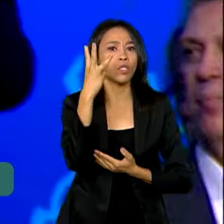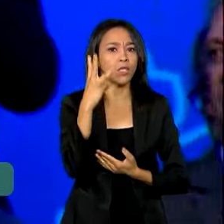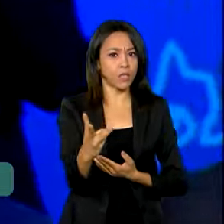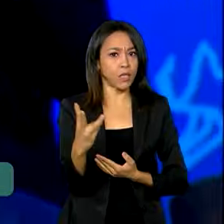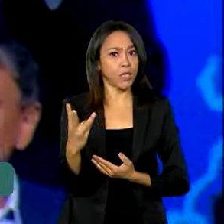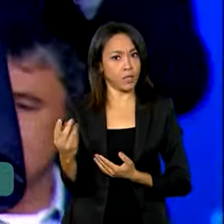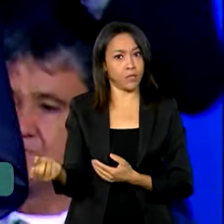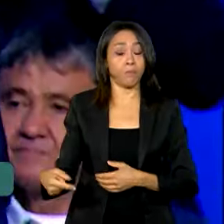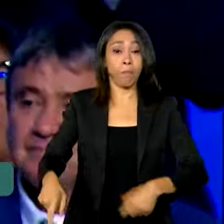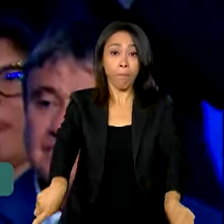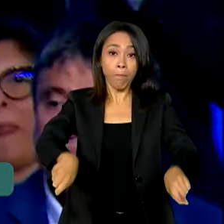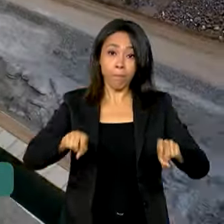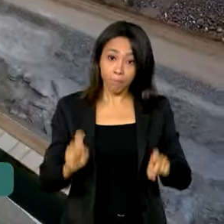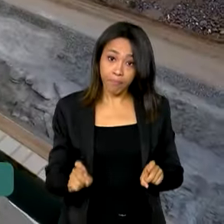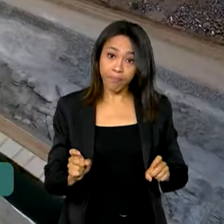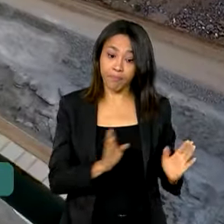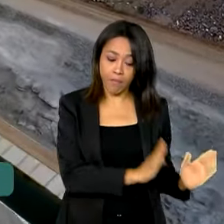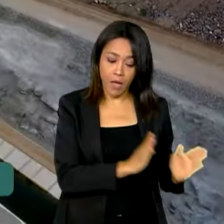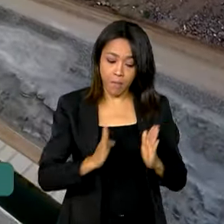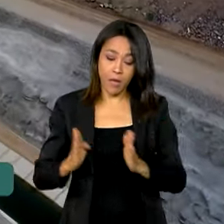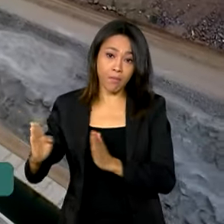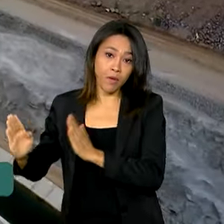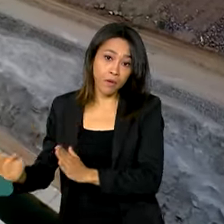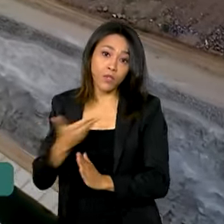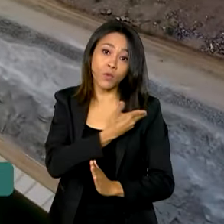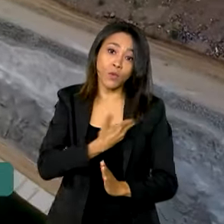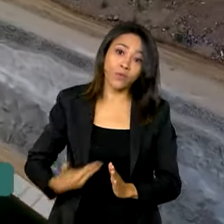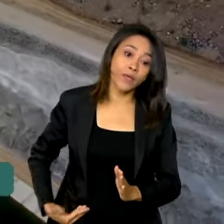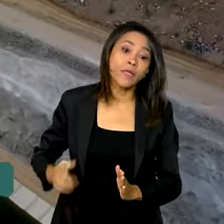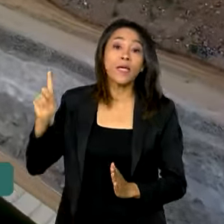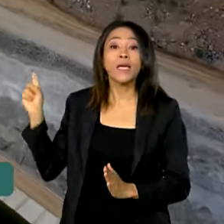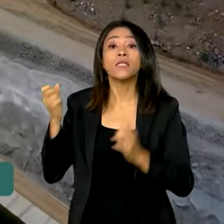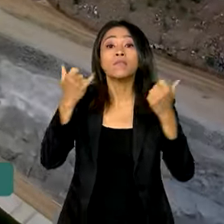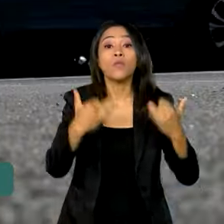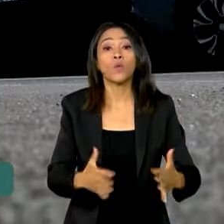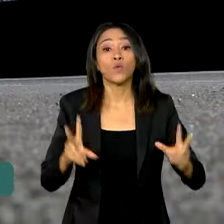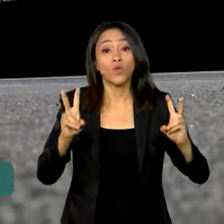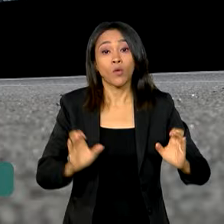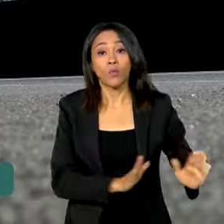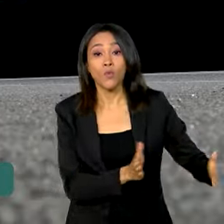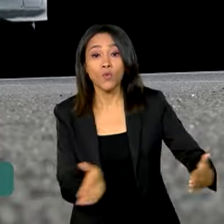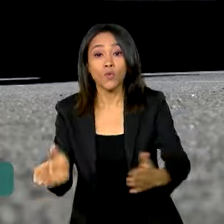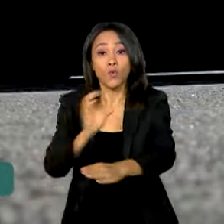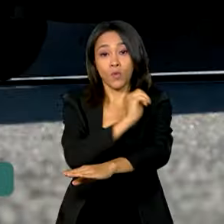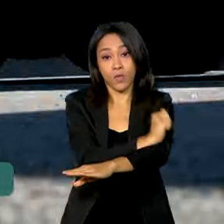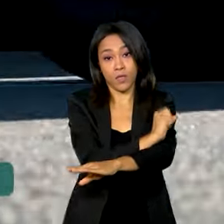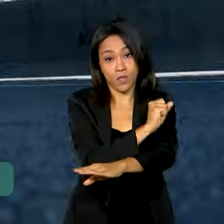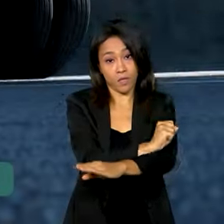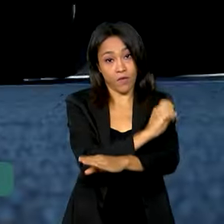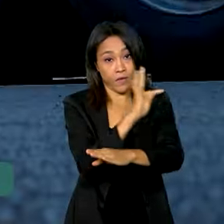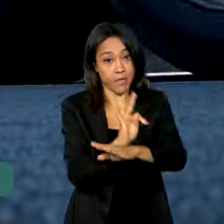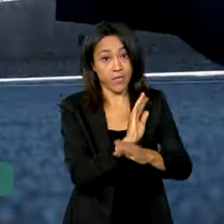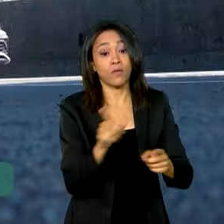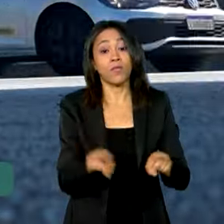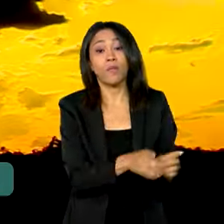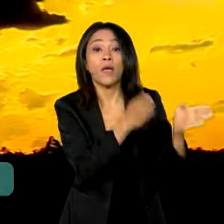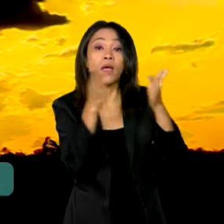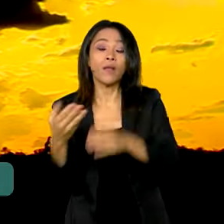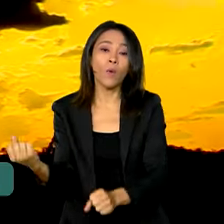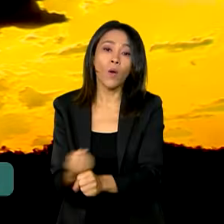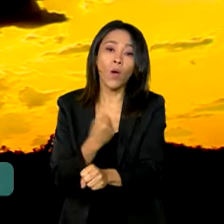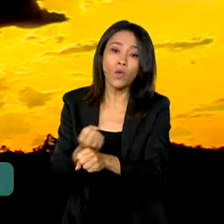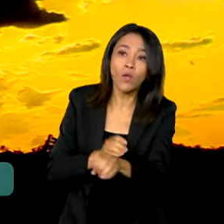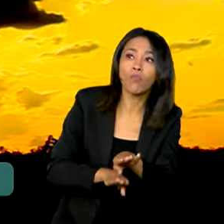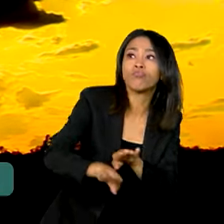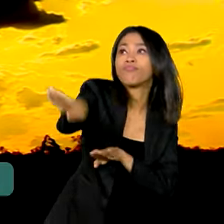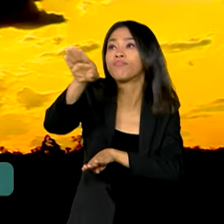mandatos. Ele lembrou da transposição do Rio São Francisco das rodovias federais construídas e